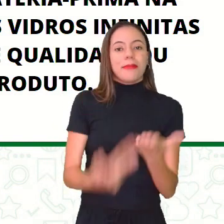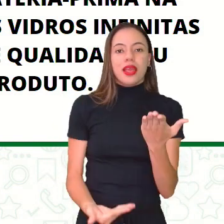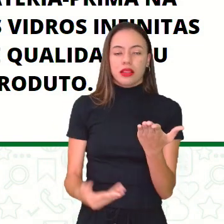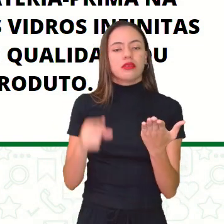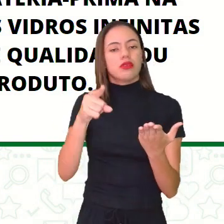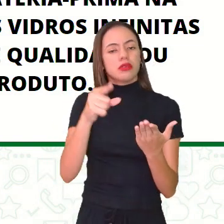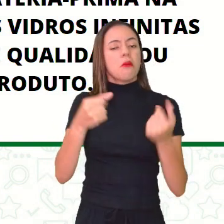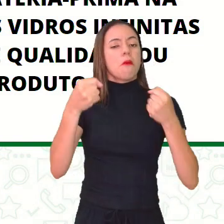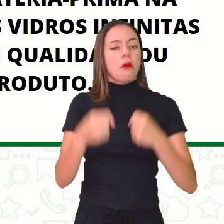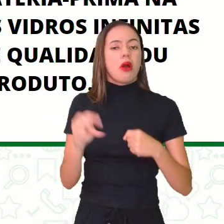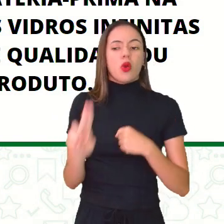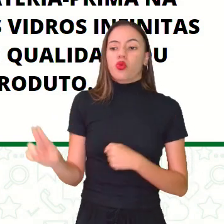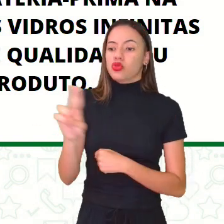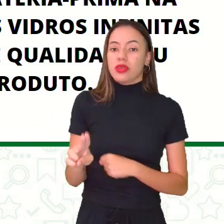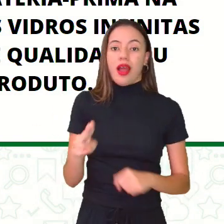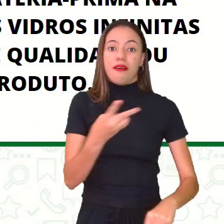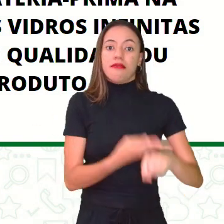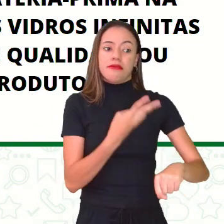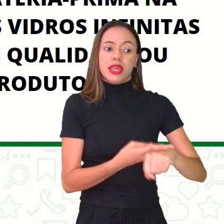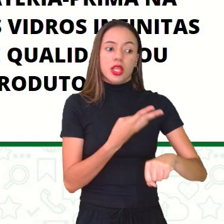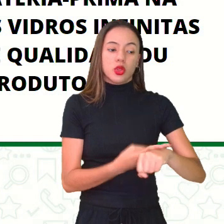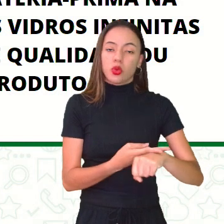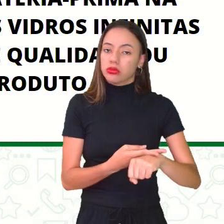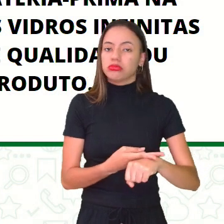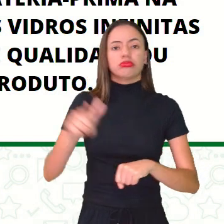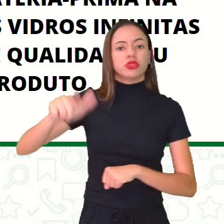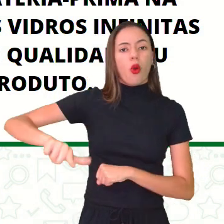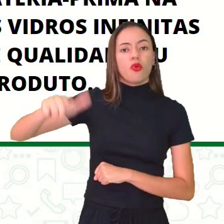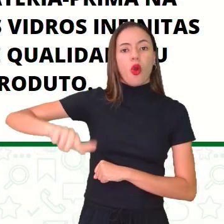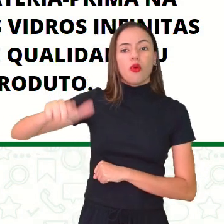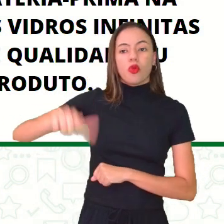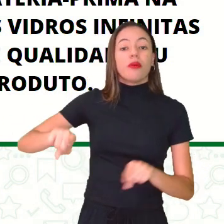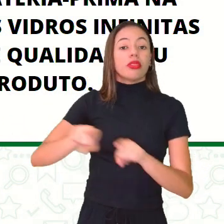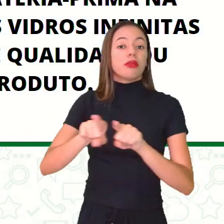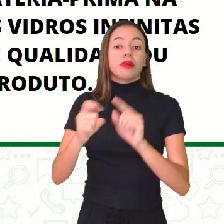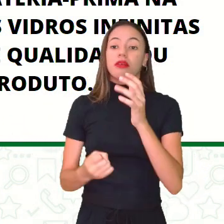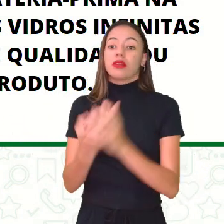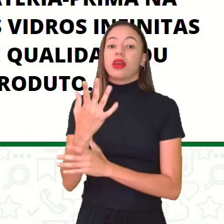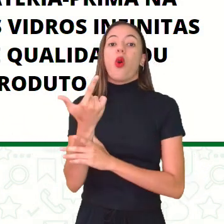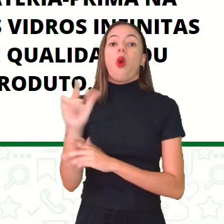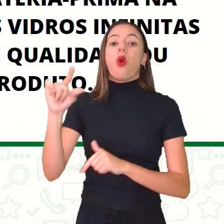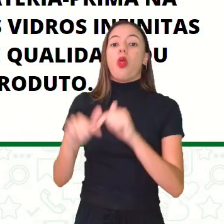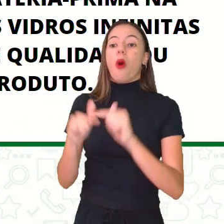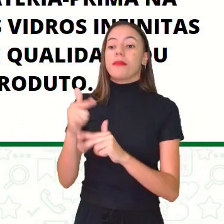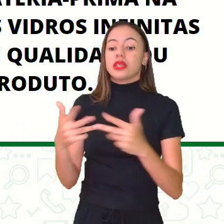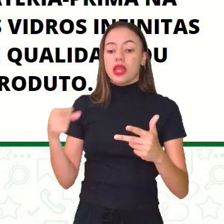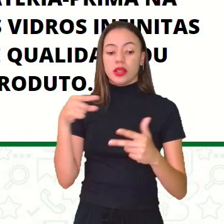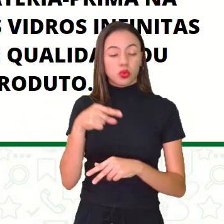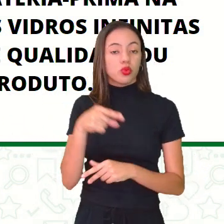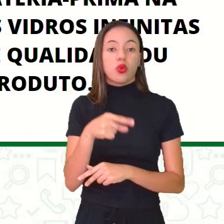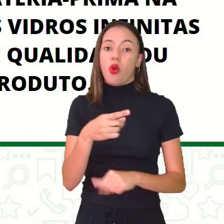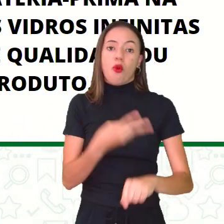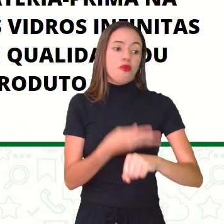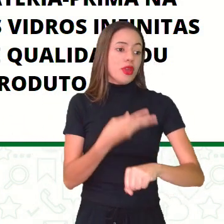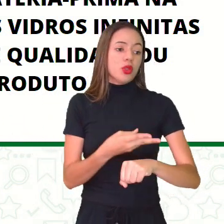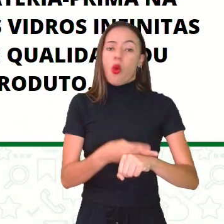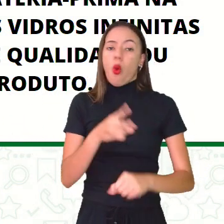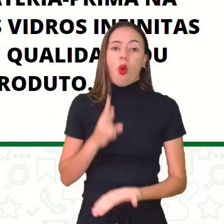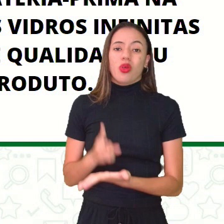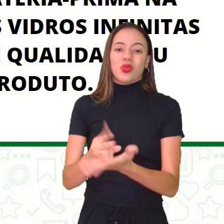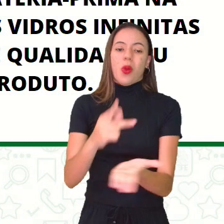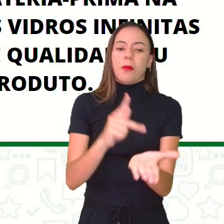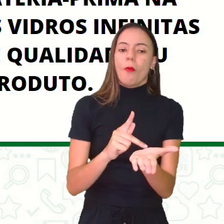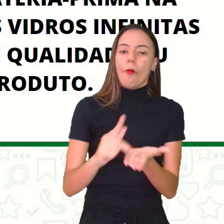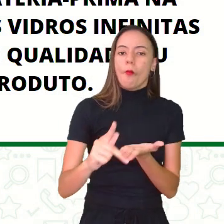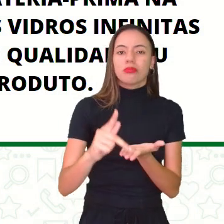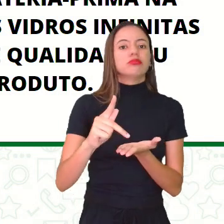reutilizar esse vidro, refazendo em outros objetos. E ele vai continuar sempre puro, do mesmo jeito, com o